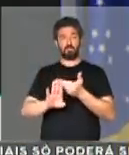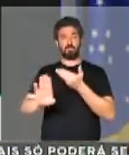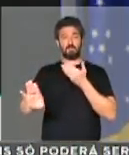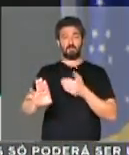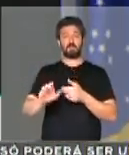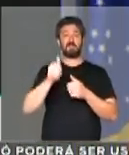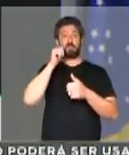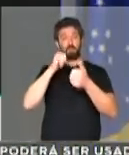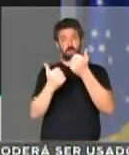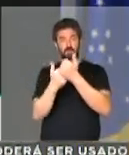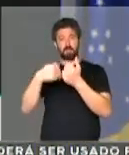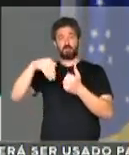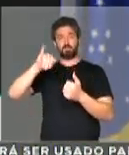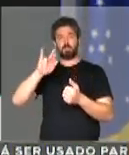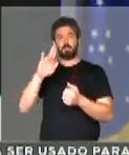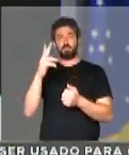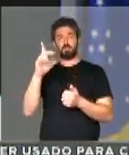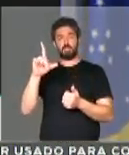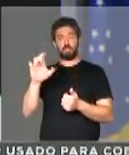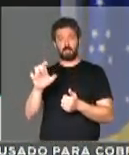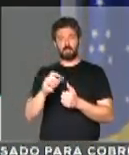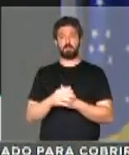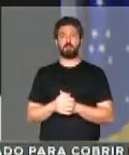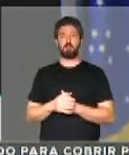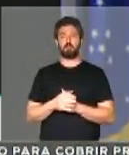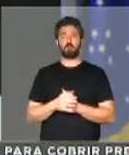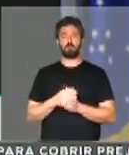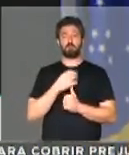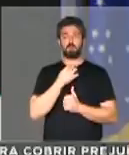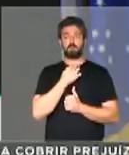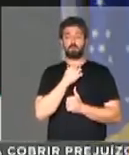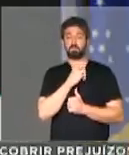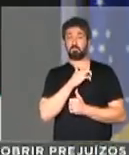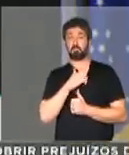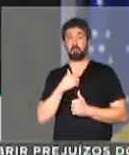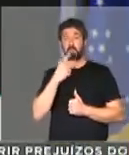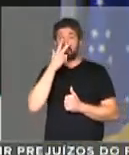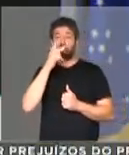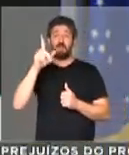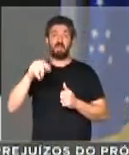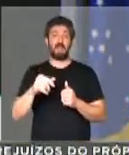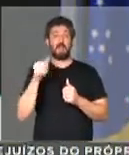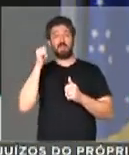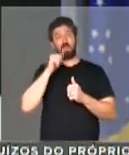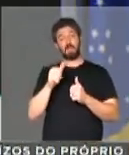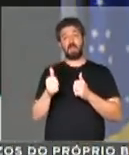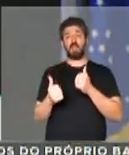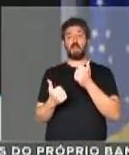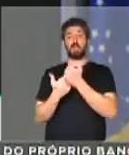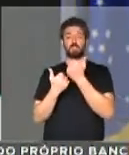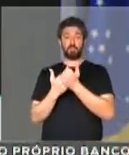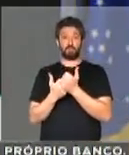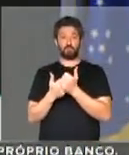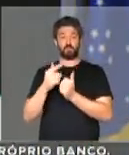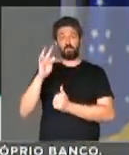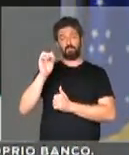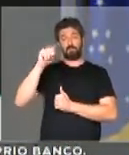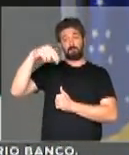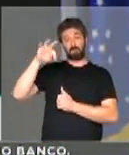cargo. E sua assessora, Michele. A sua assessora, Michele, que aparentemente trata-se de uma assessora fantasma